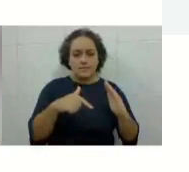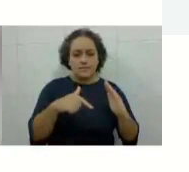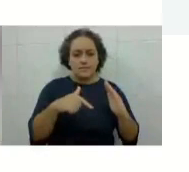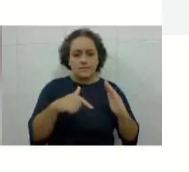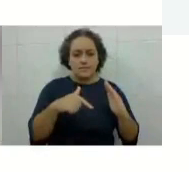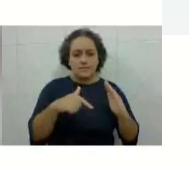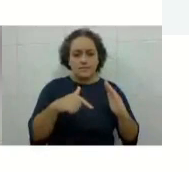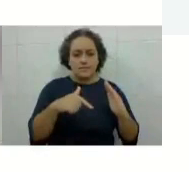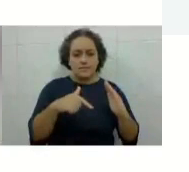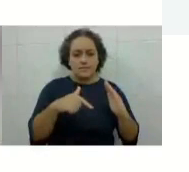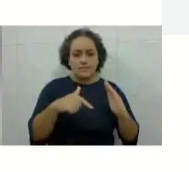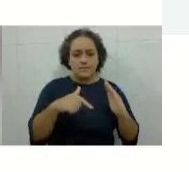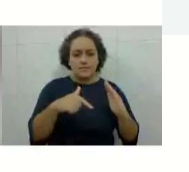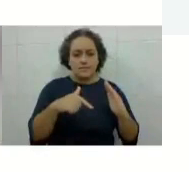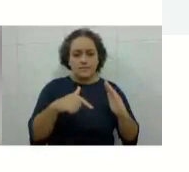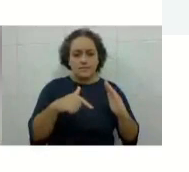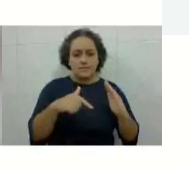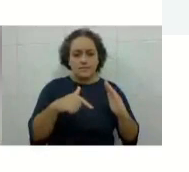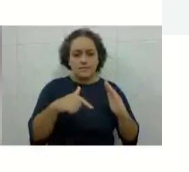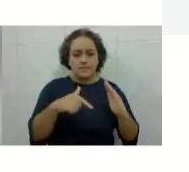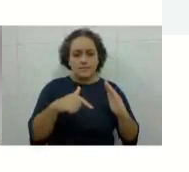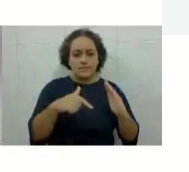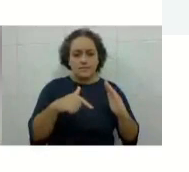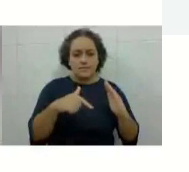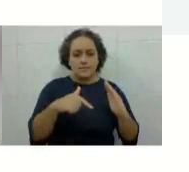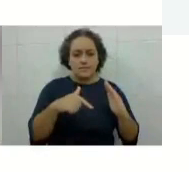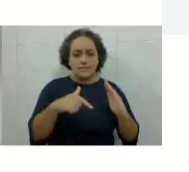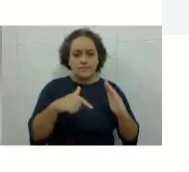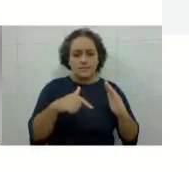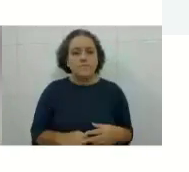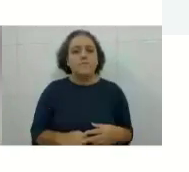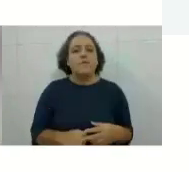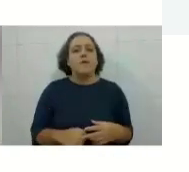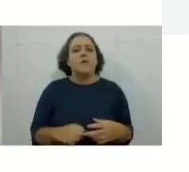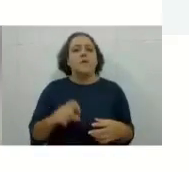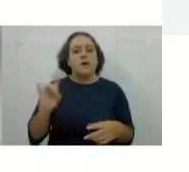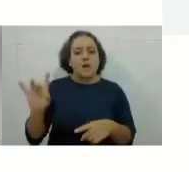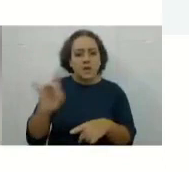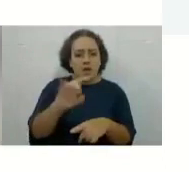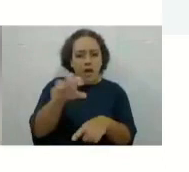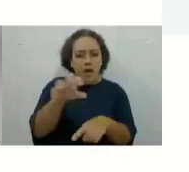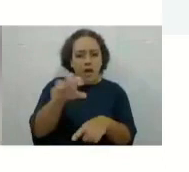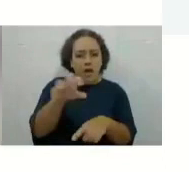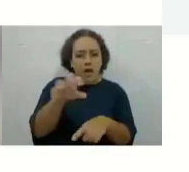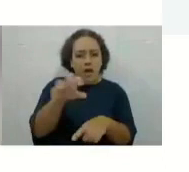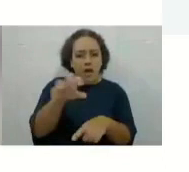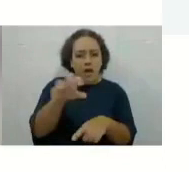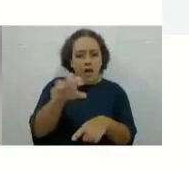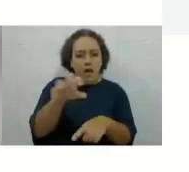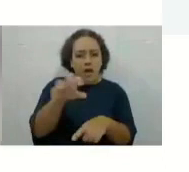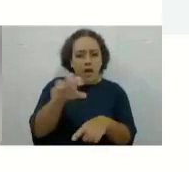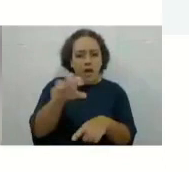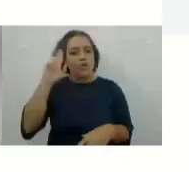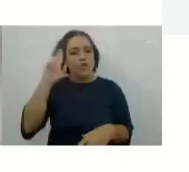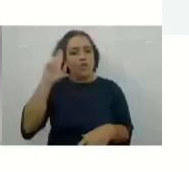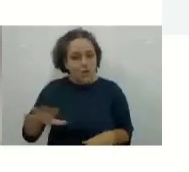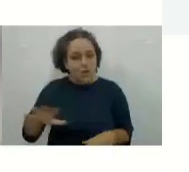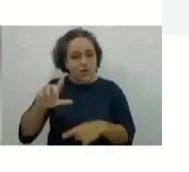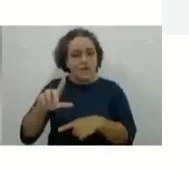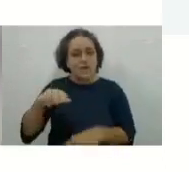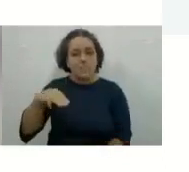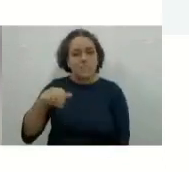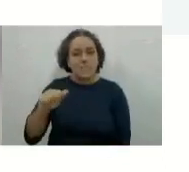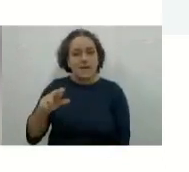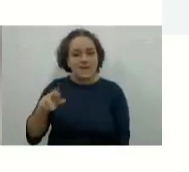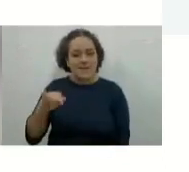.br O e-mail do gabinete da diretoria, da Mariela, o telefone da Guarita, que tem gente lá